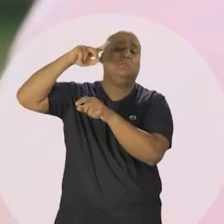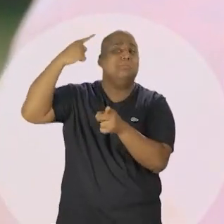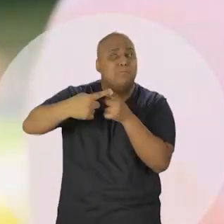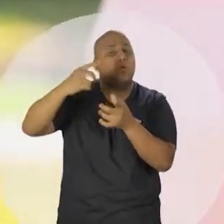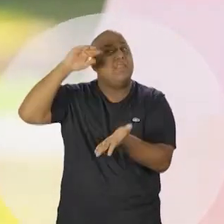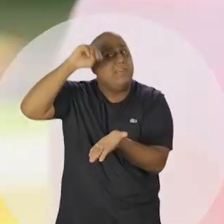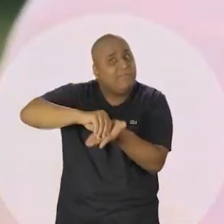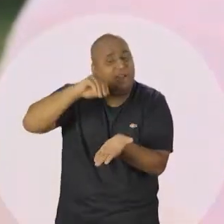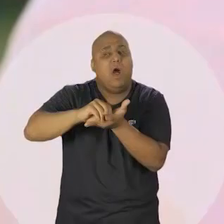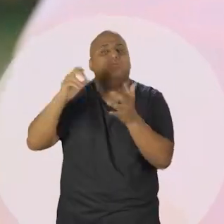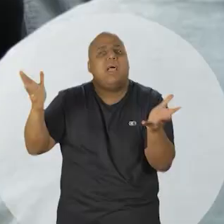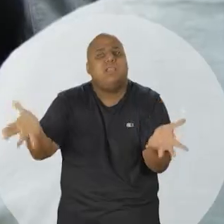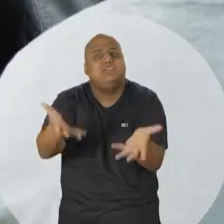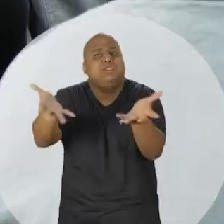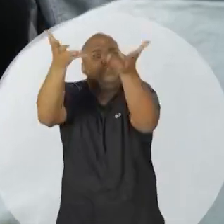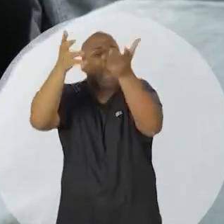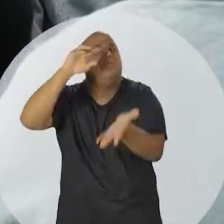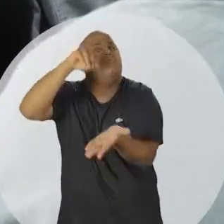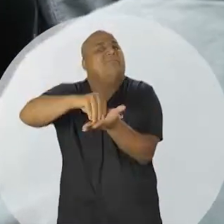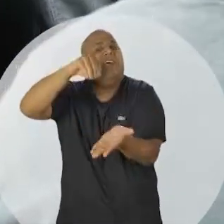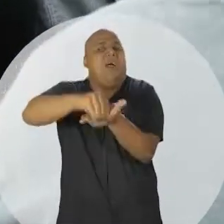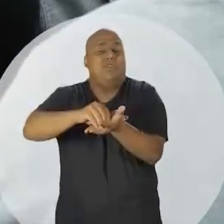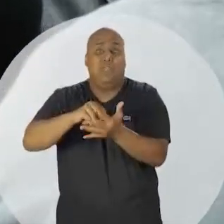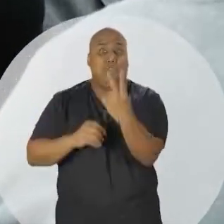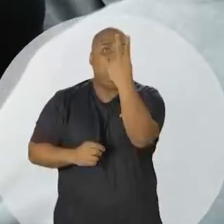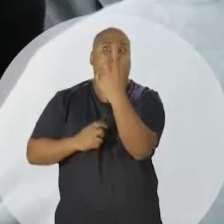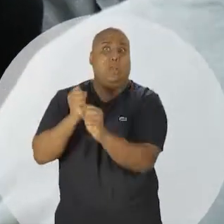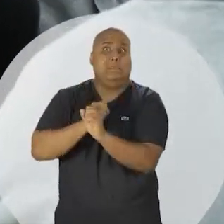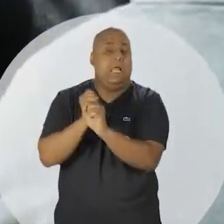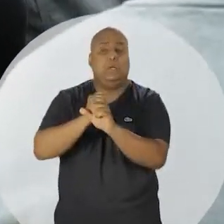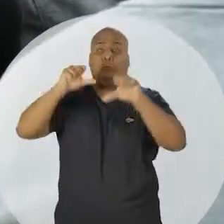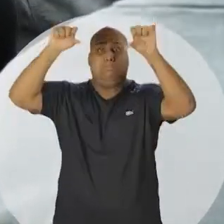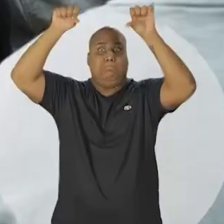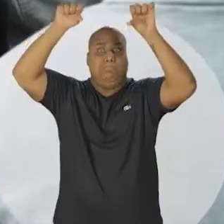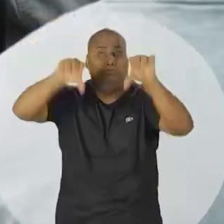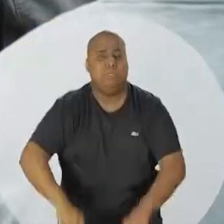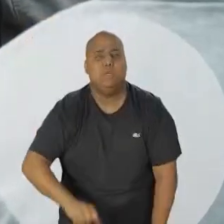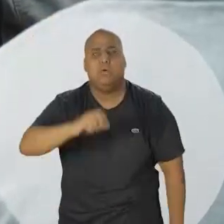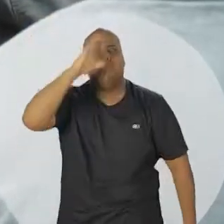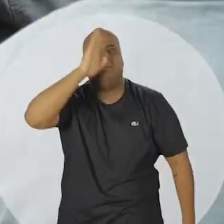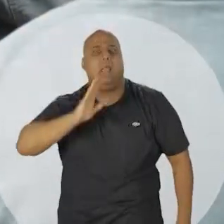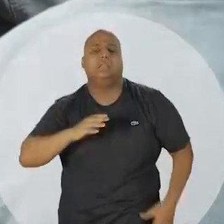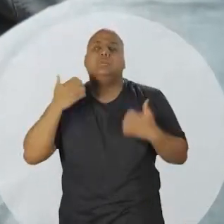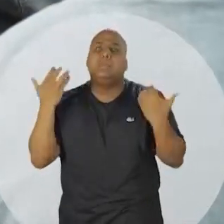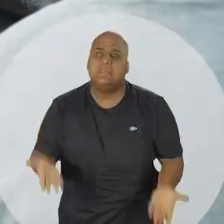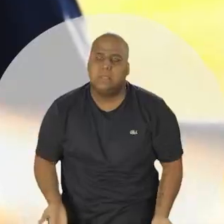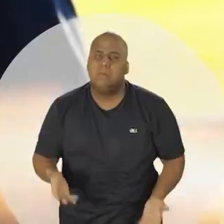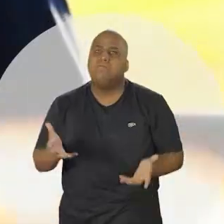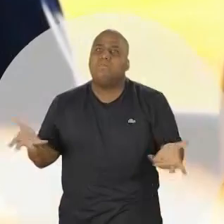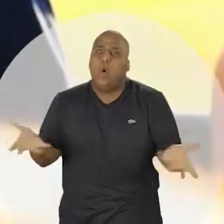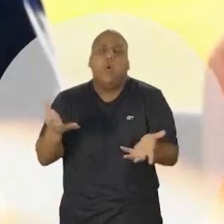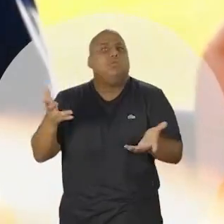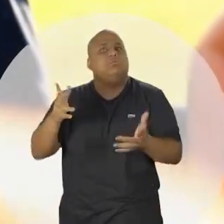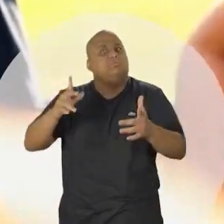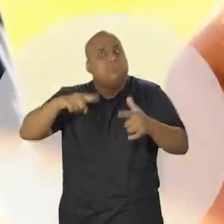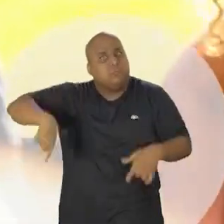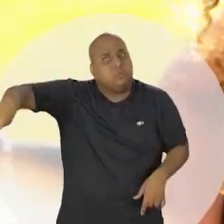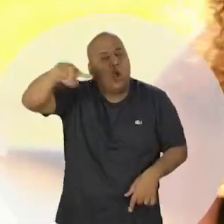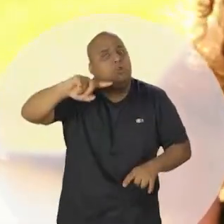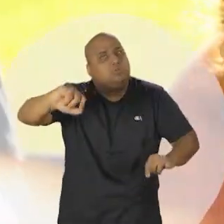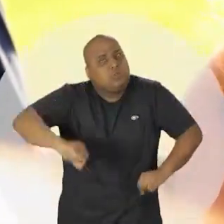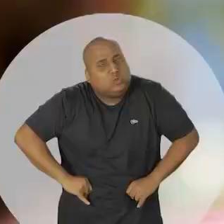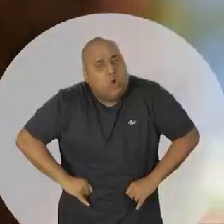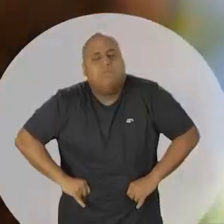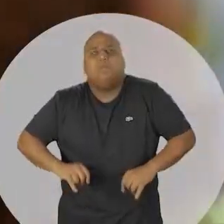tem mercado. Na medida que a depressão econômica desses últimos dois anos foi sem precedentes na história. E nós enfrentamos isso com juros